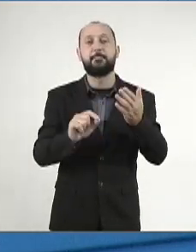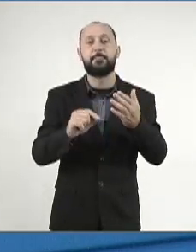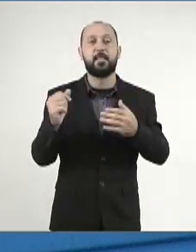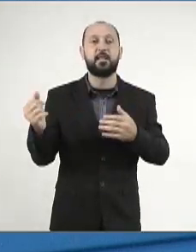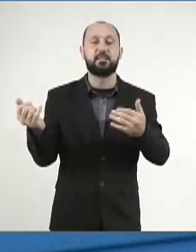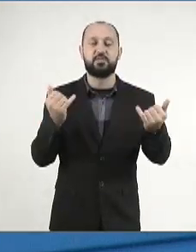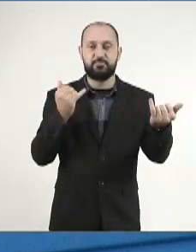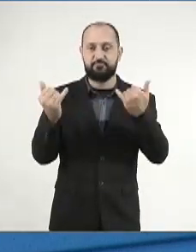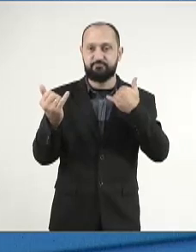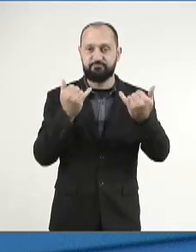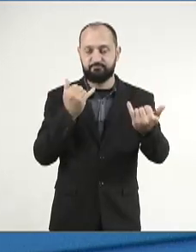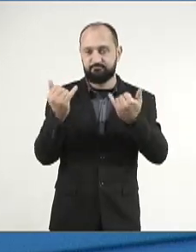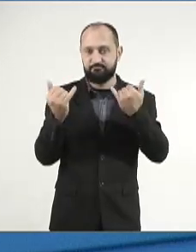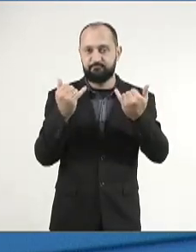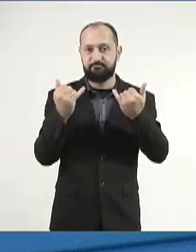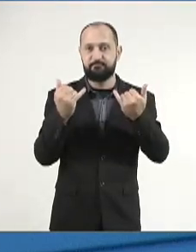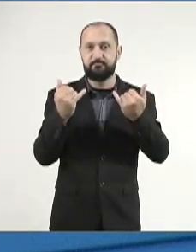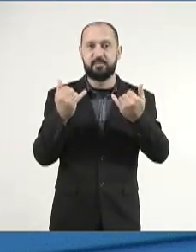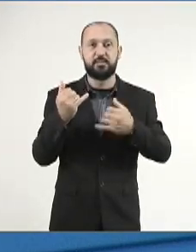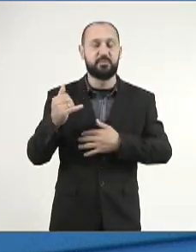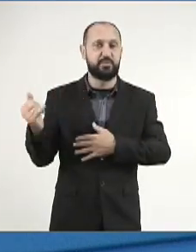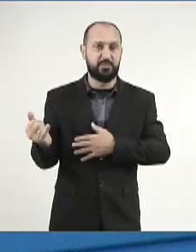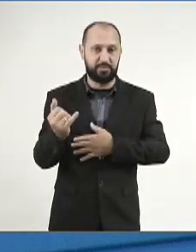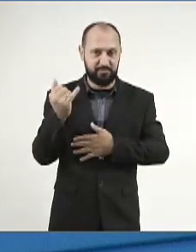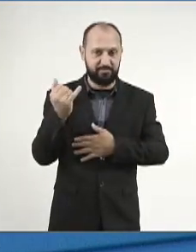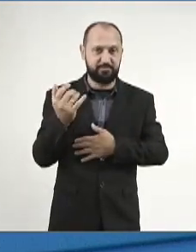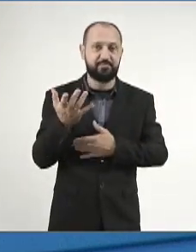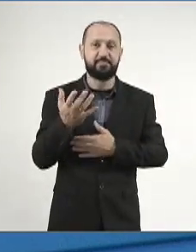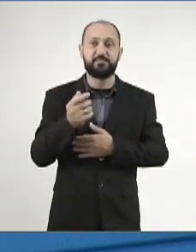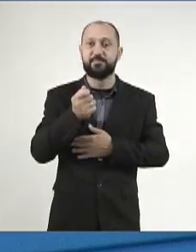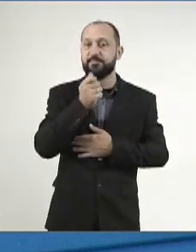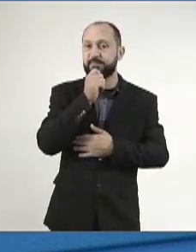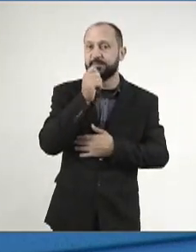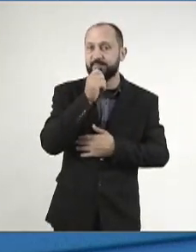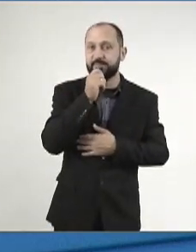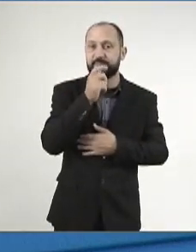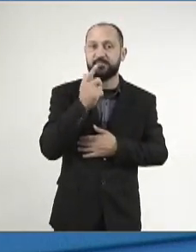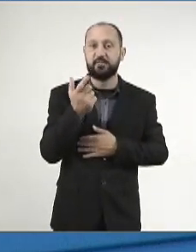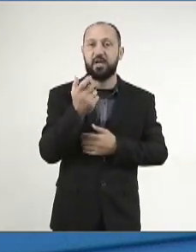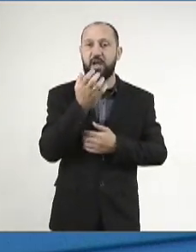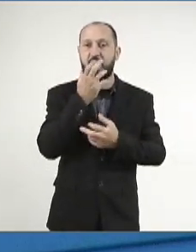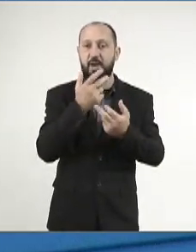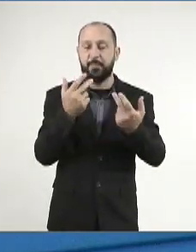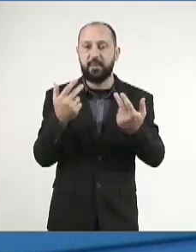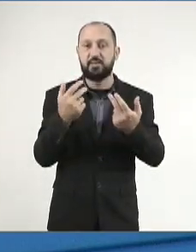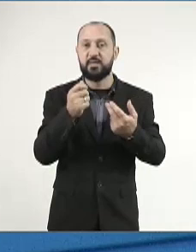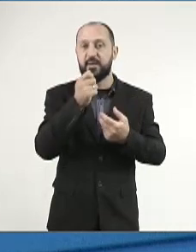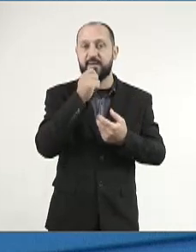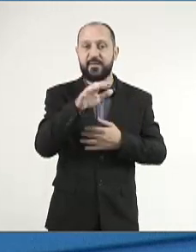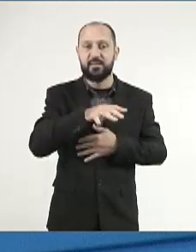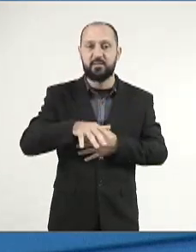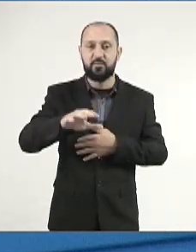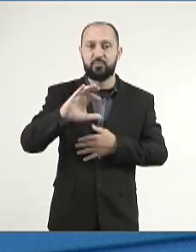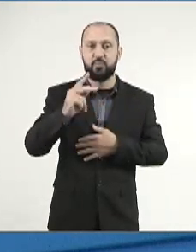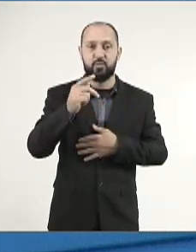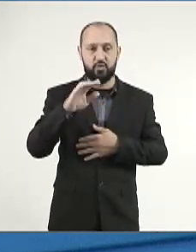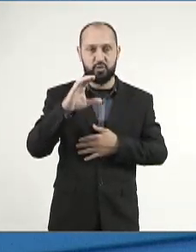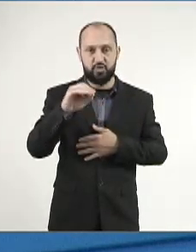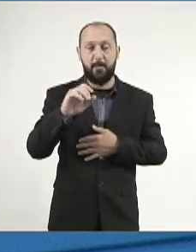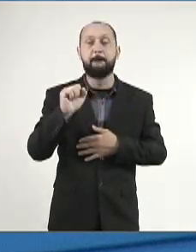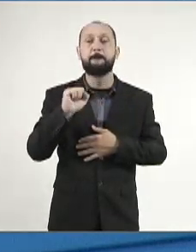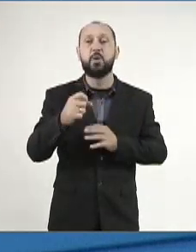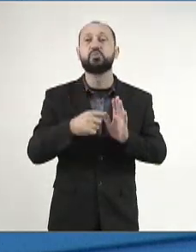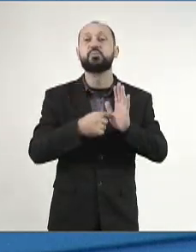informações supostamente preciosas. Ainda, espécies da flora e fauna chakenha podem